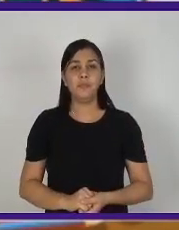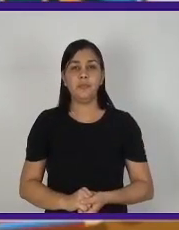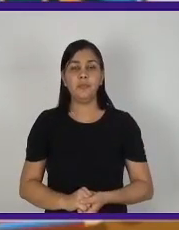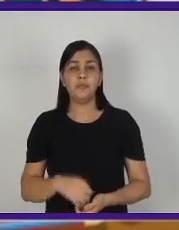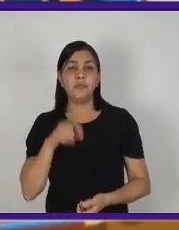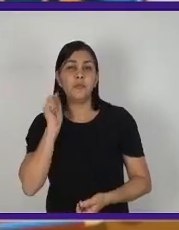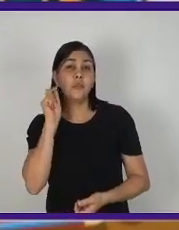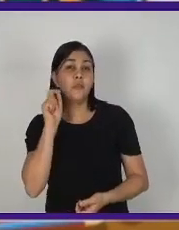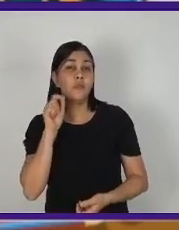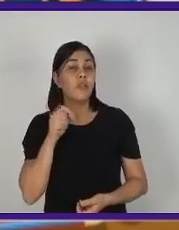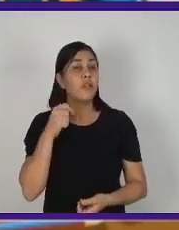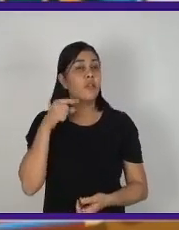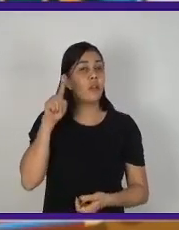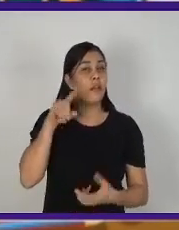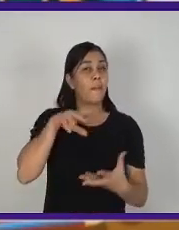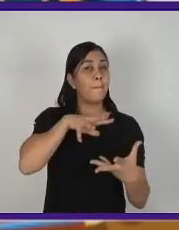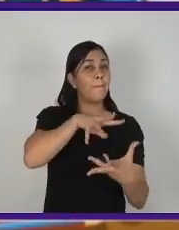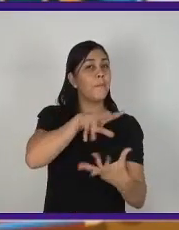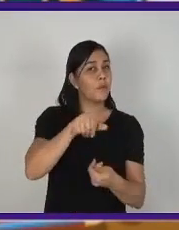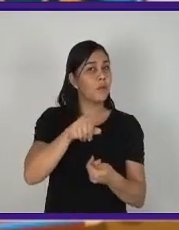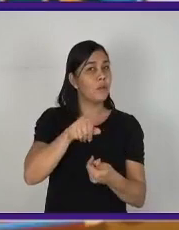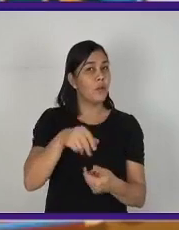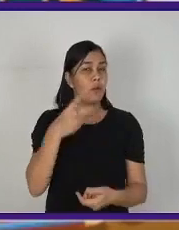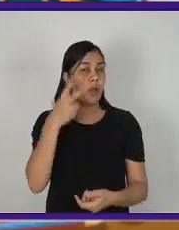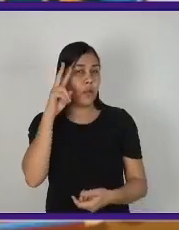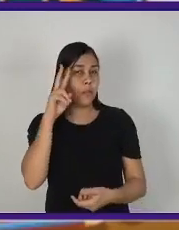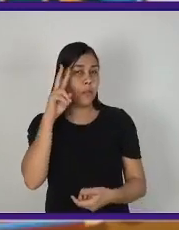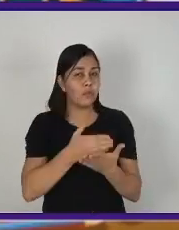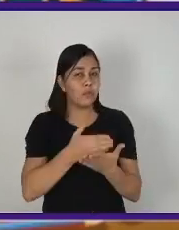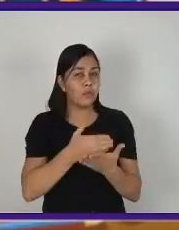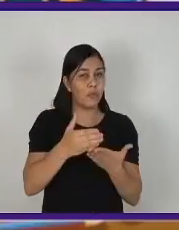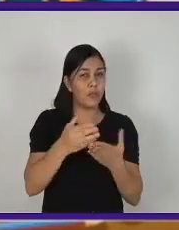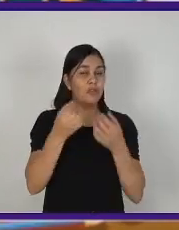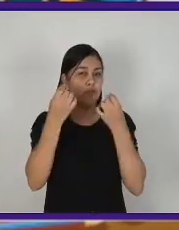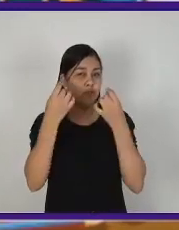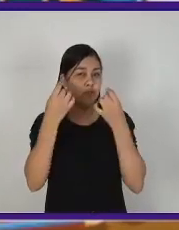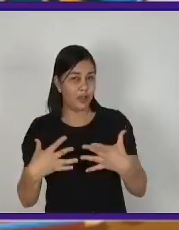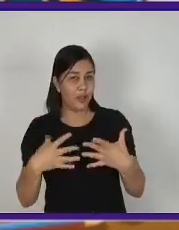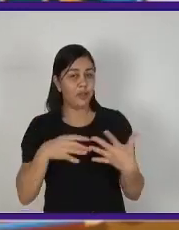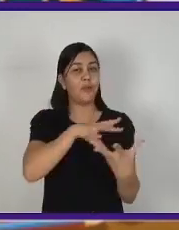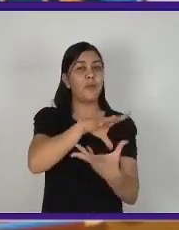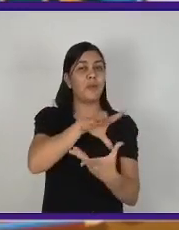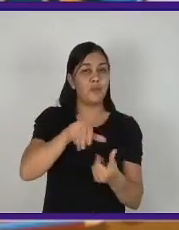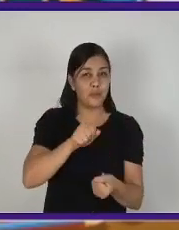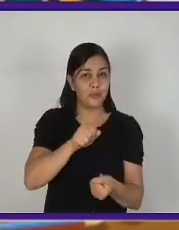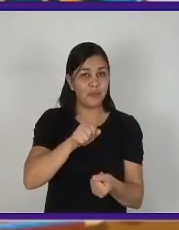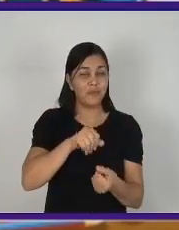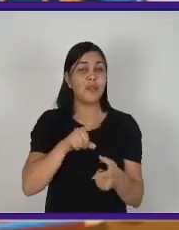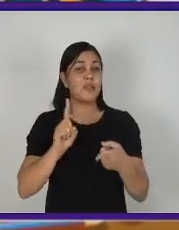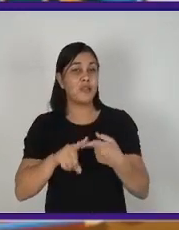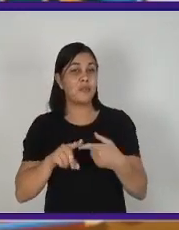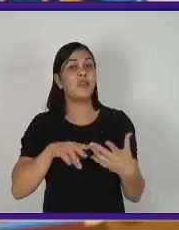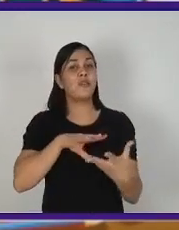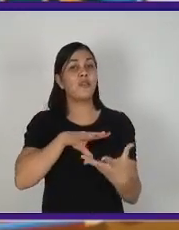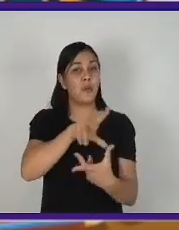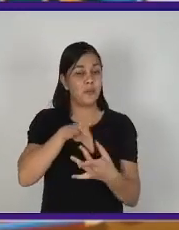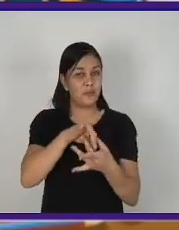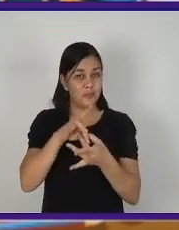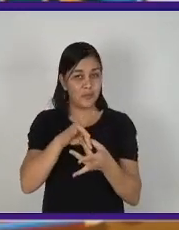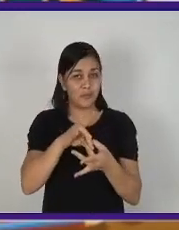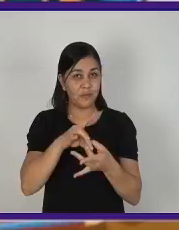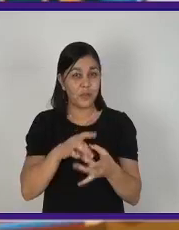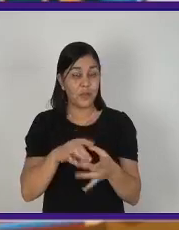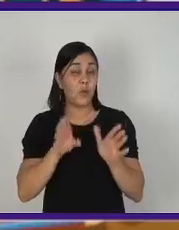E o que seria a mundialização? Lá no começo eu falei sobre a globalização e eu também falei que eu iria explicar, né? A gente iria entender um